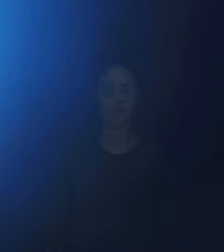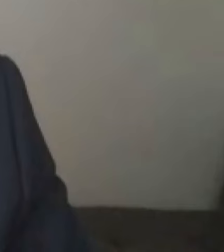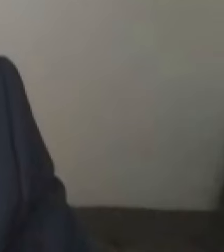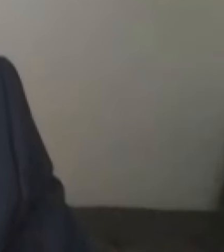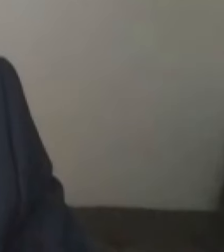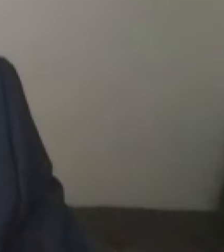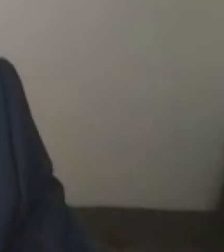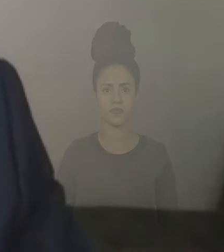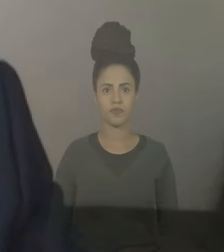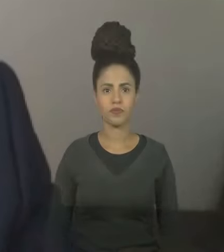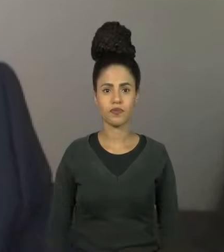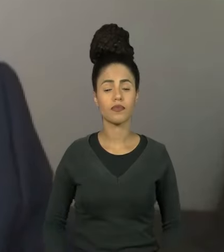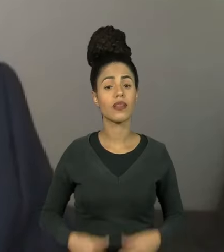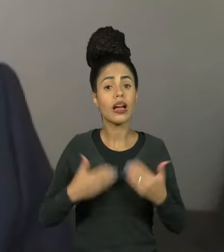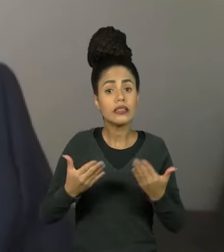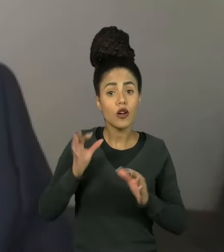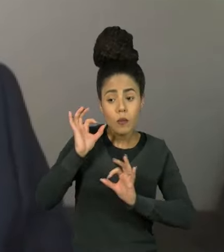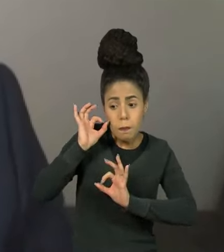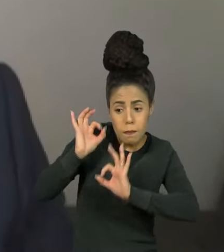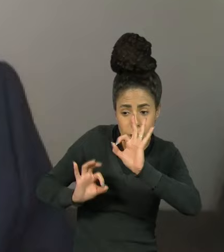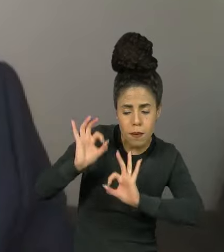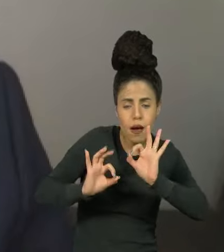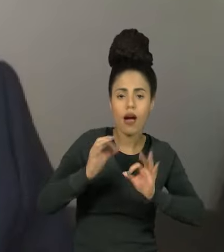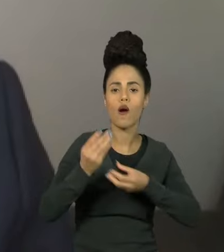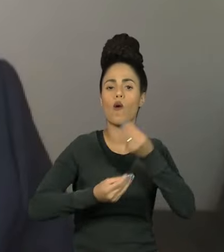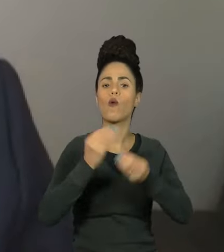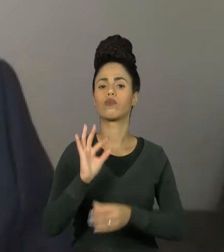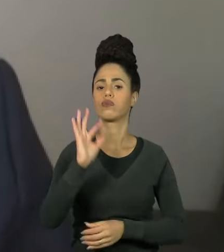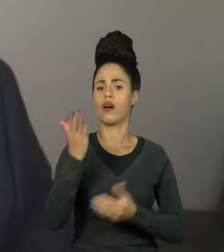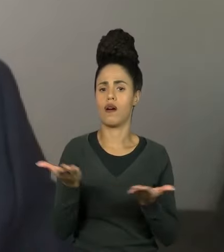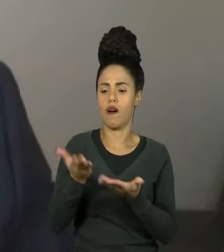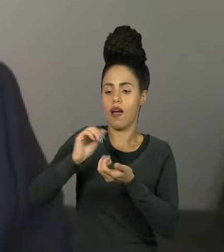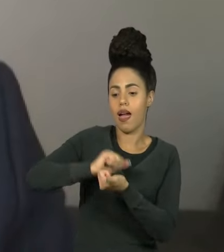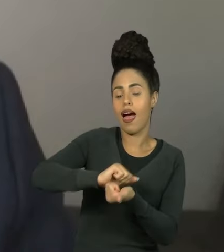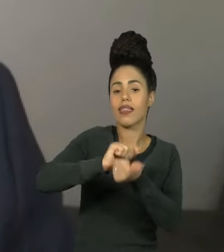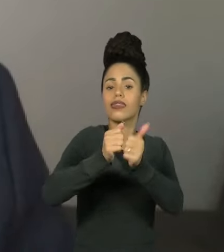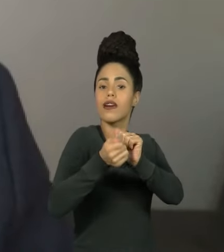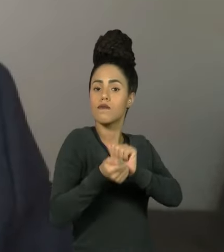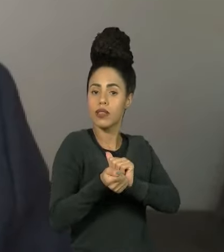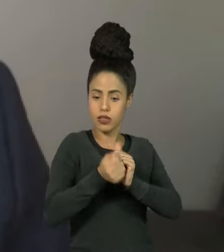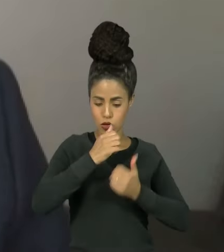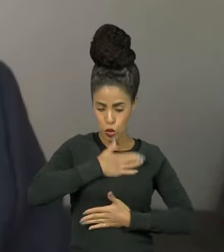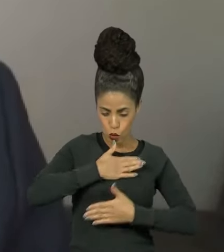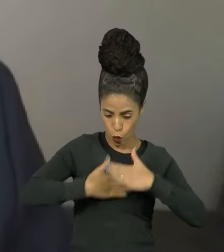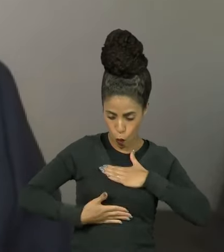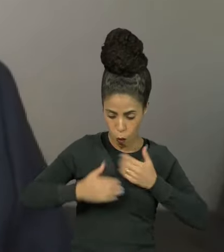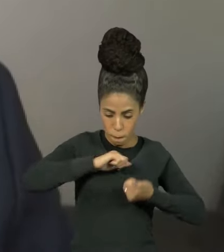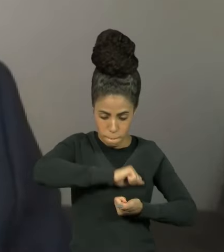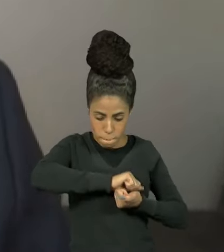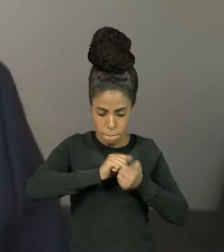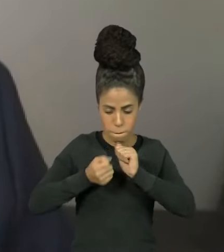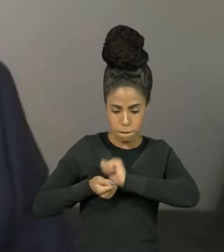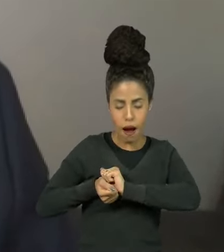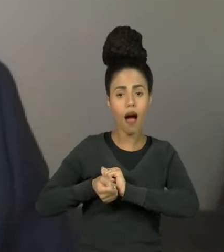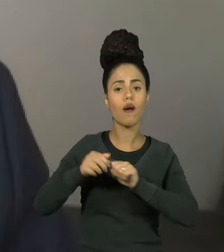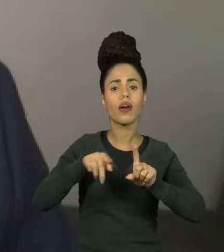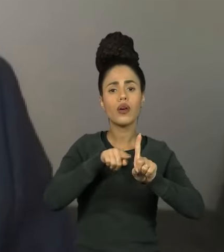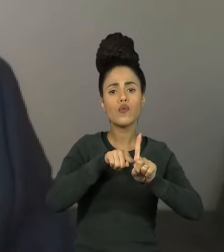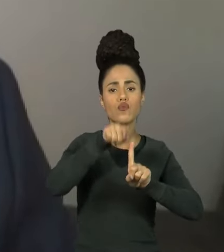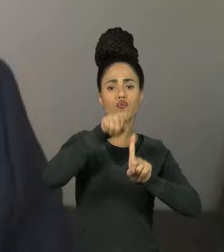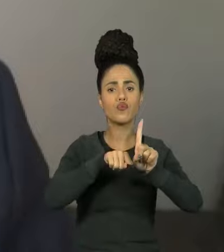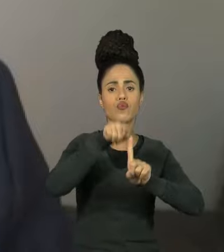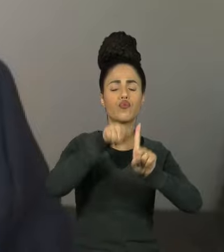O processo de regulação, de adaptação do organismo a variações de temperatura